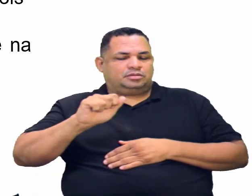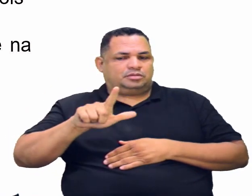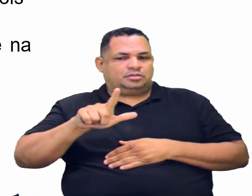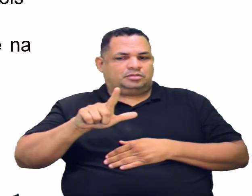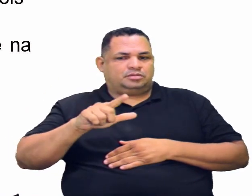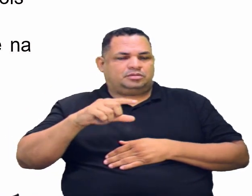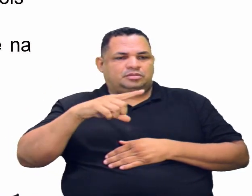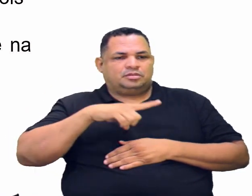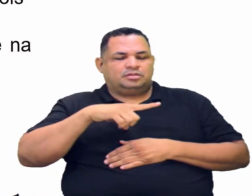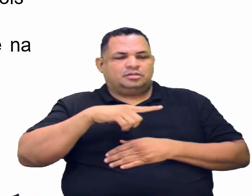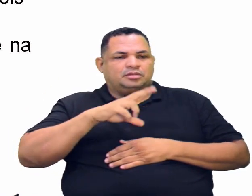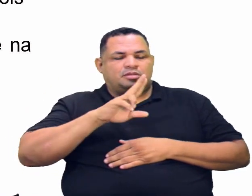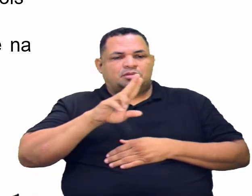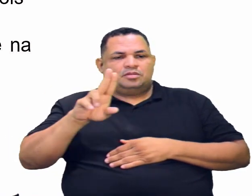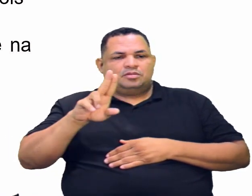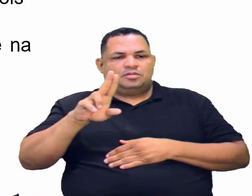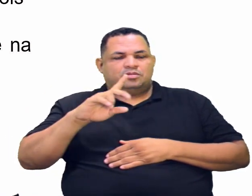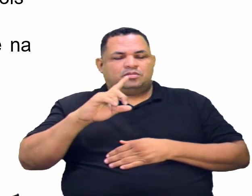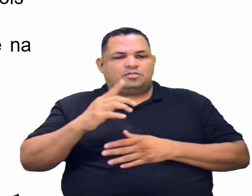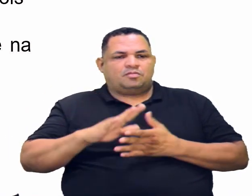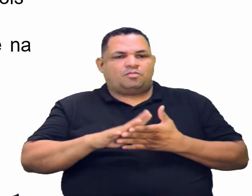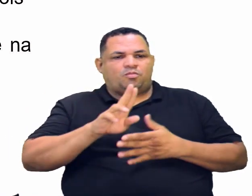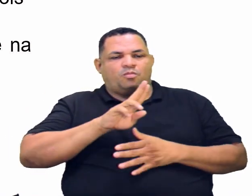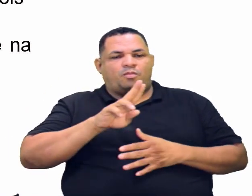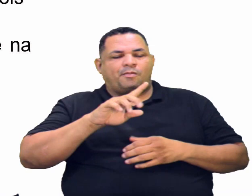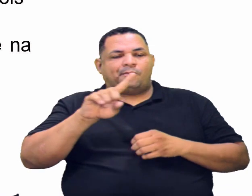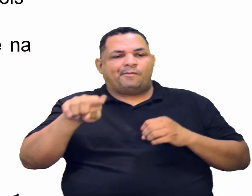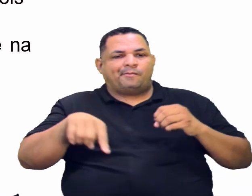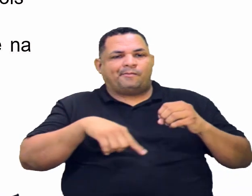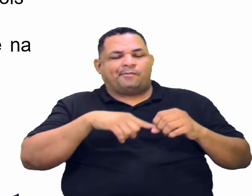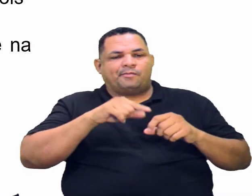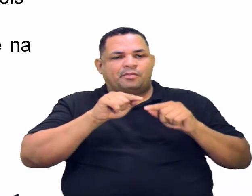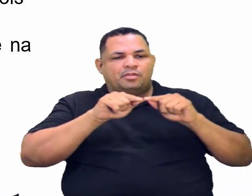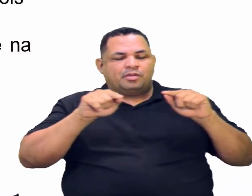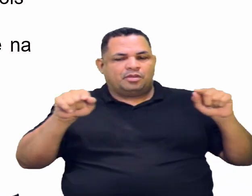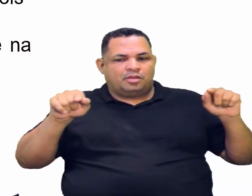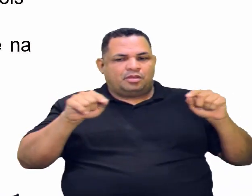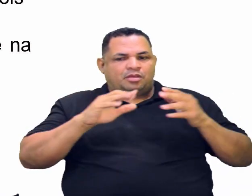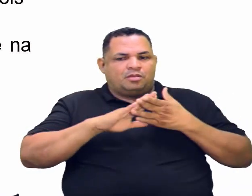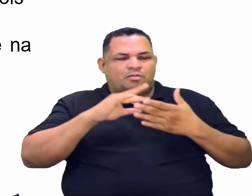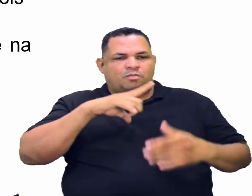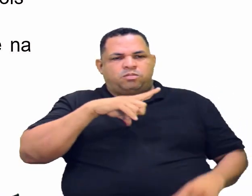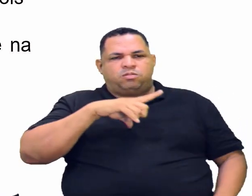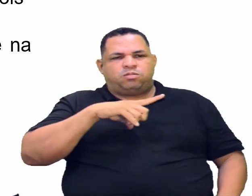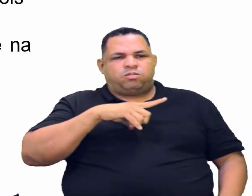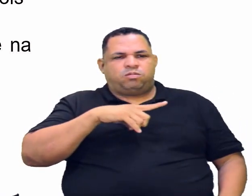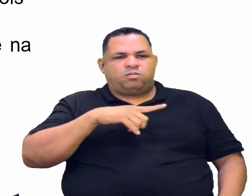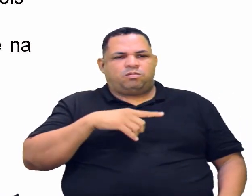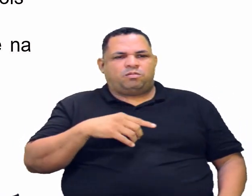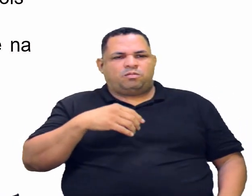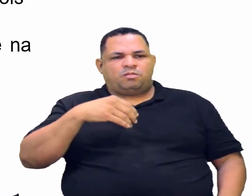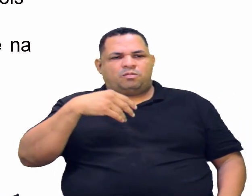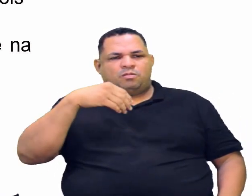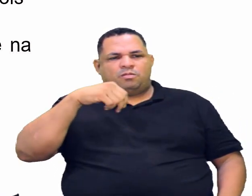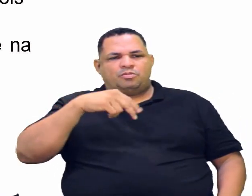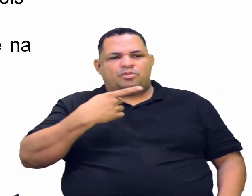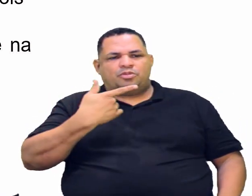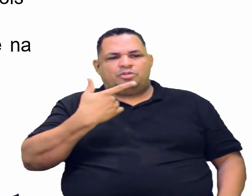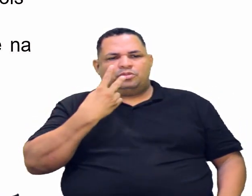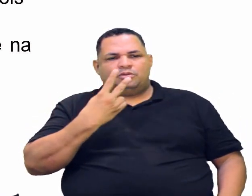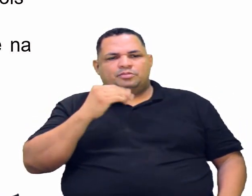E aí, eu vou para o nome da cadeia. É um alceno, então vai ficar pente.